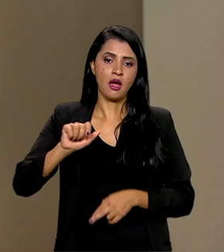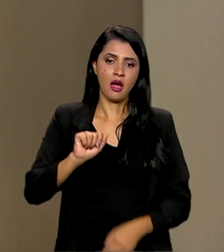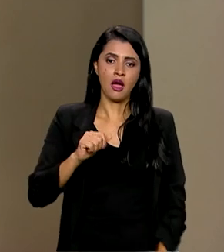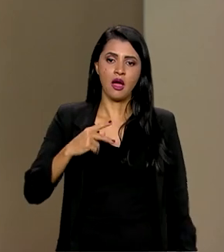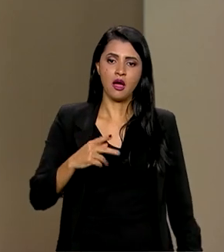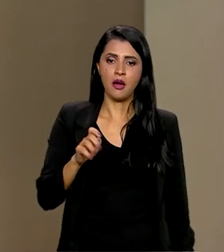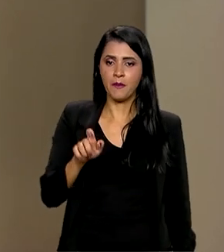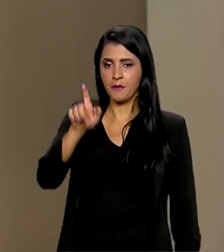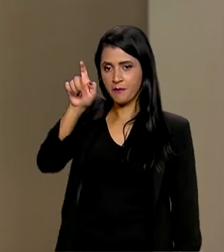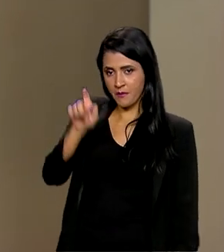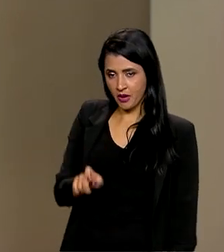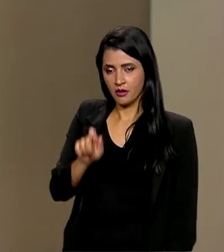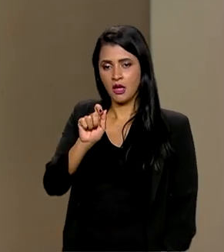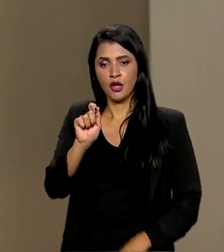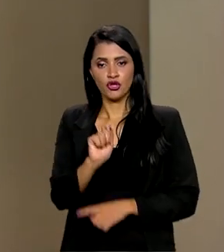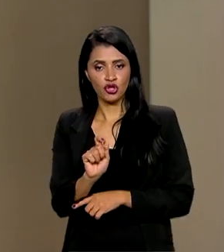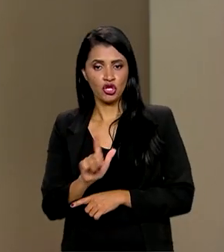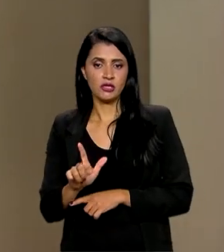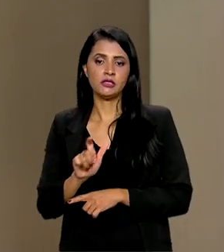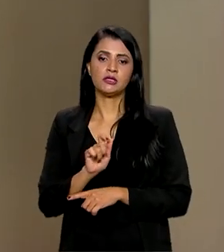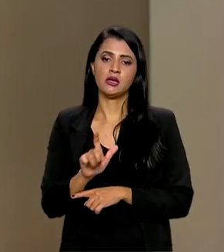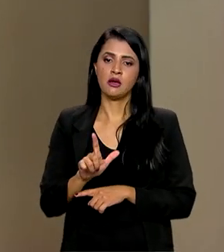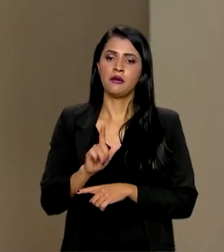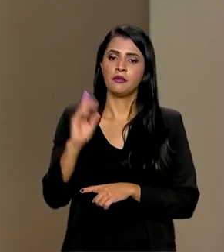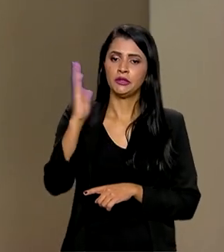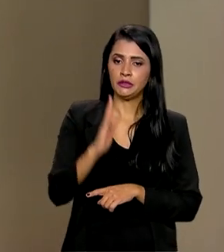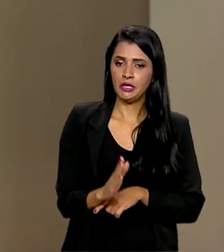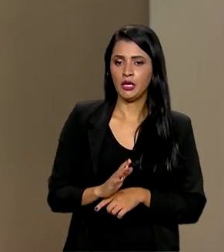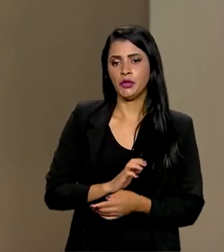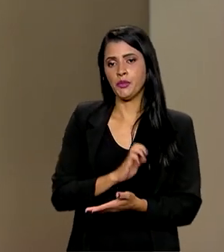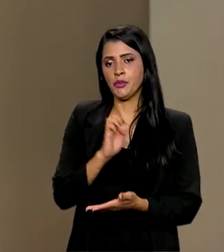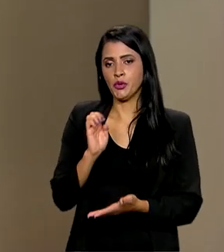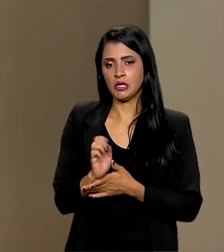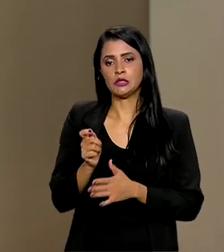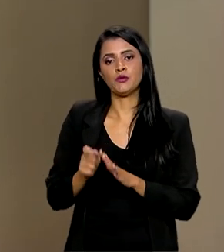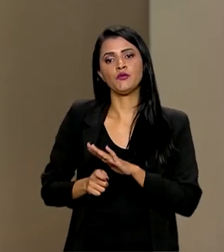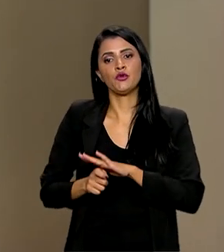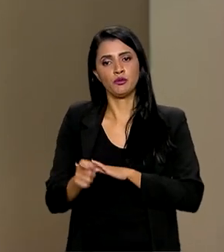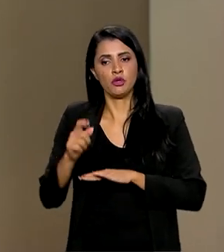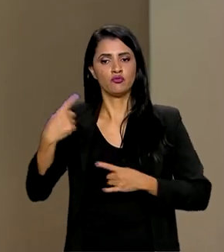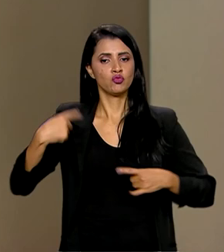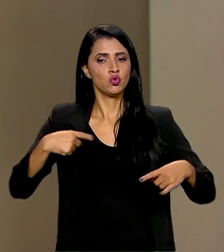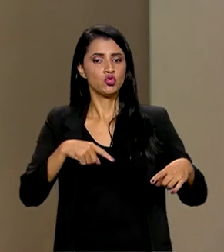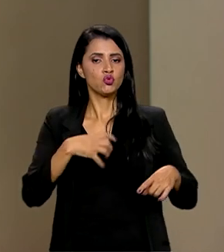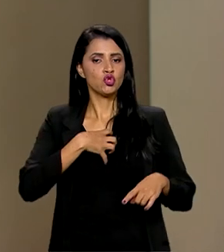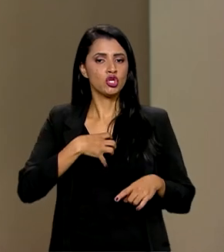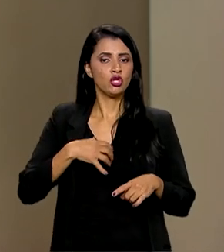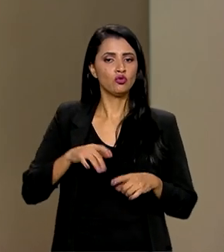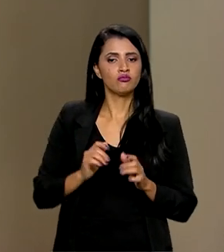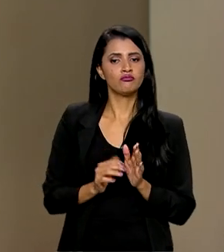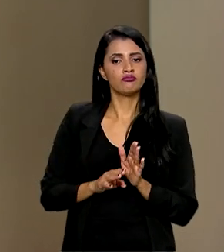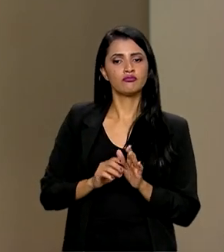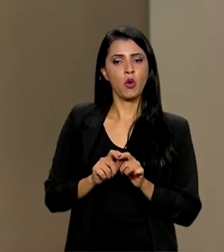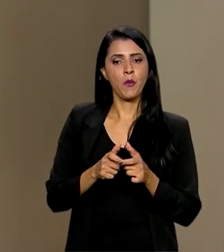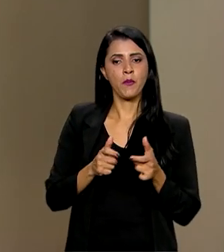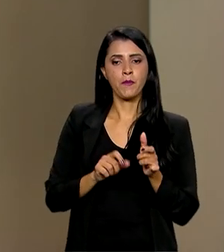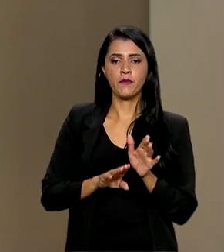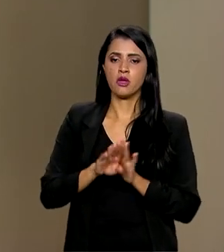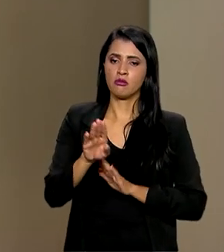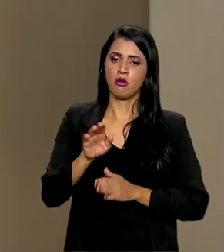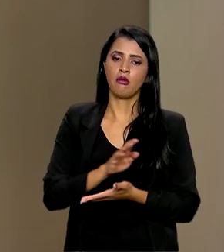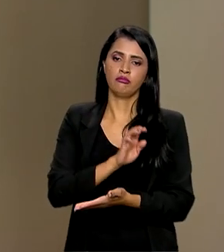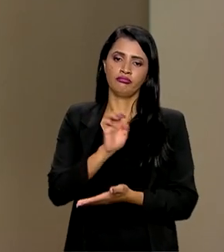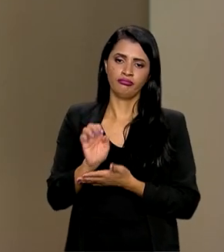Brasil, a Agência Brasileira de Promoção, de Exportação e Investimentos, discutiu formas de aumentar o comércio e os